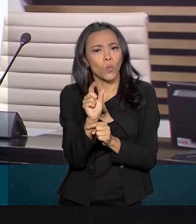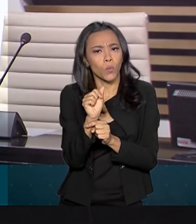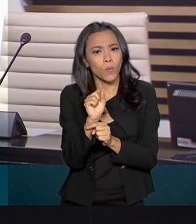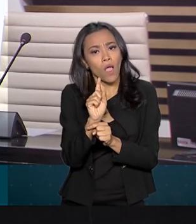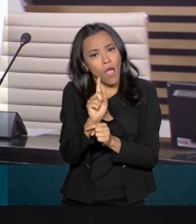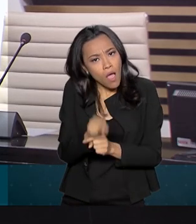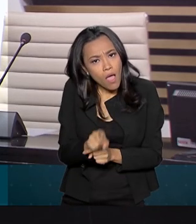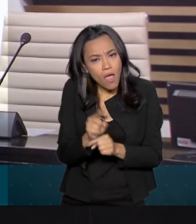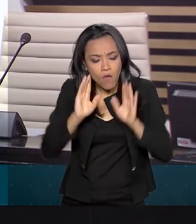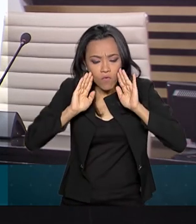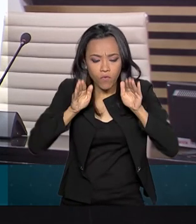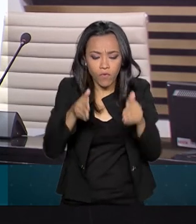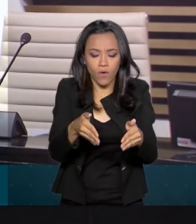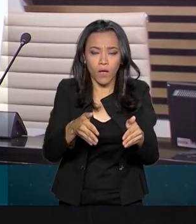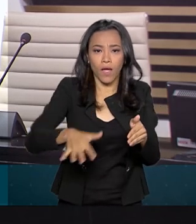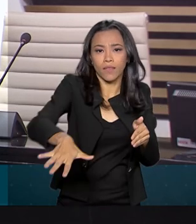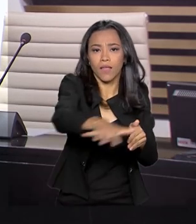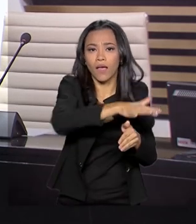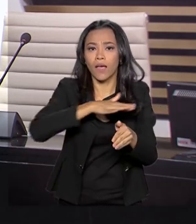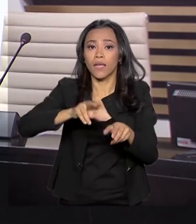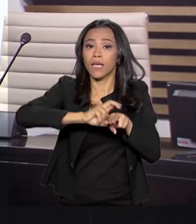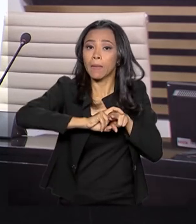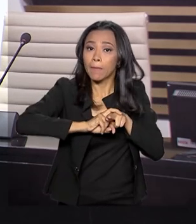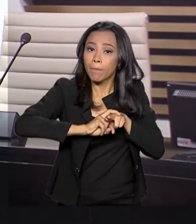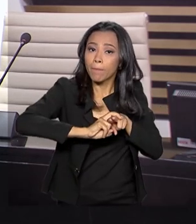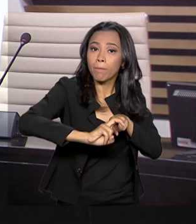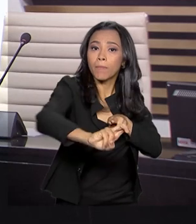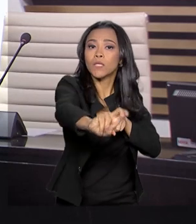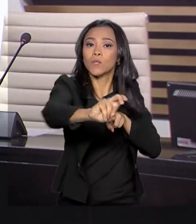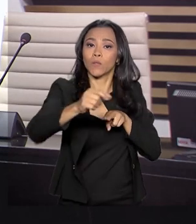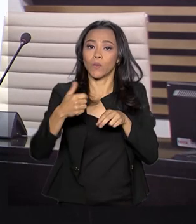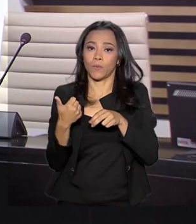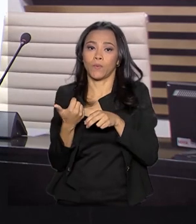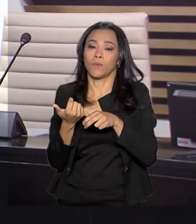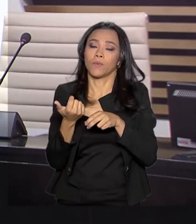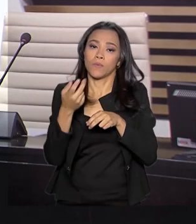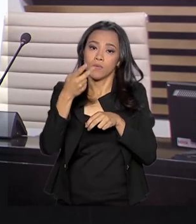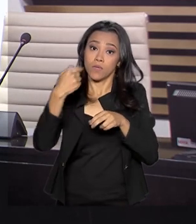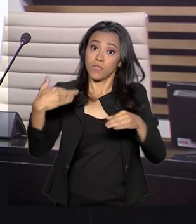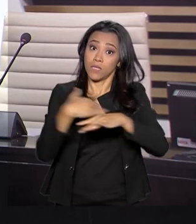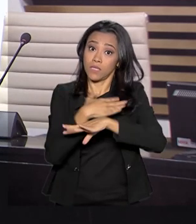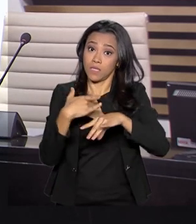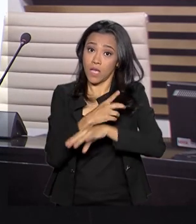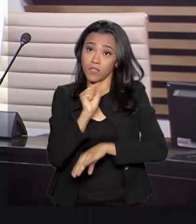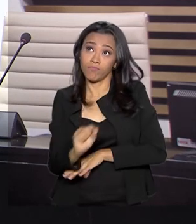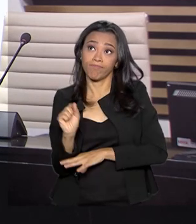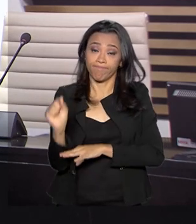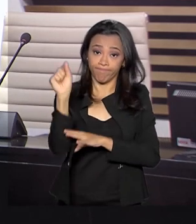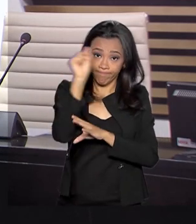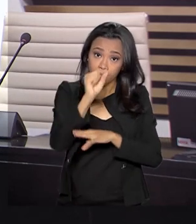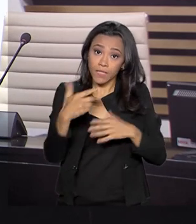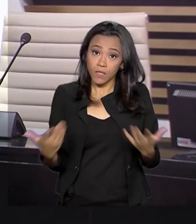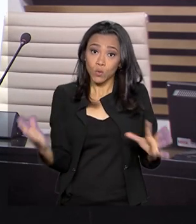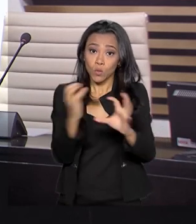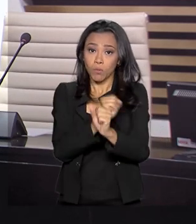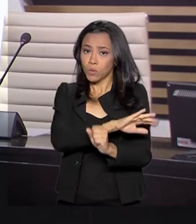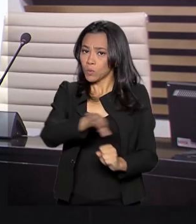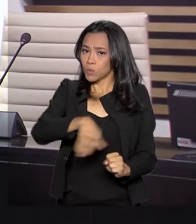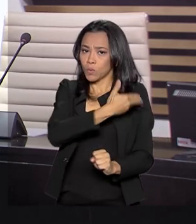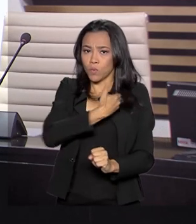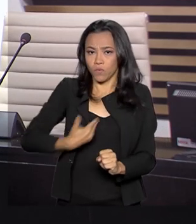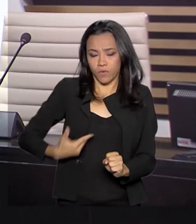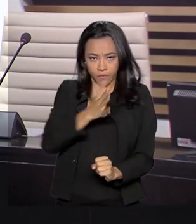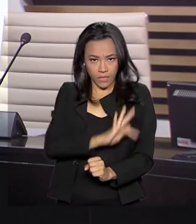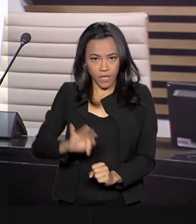exclusivamente aos trens e metrôs urbanos. No total, o governo federal vai disponibilizar